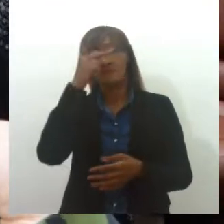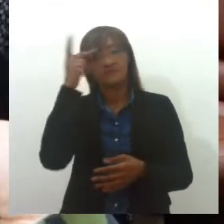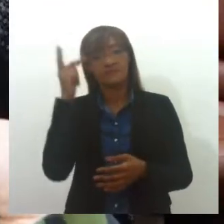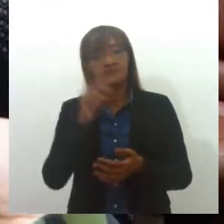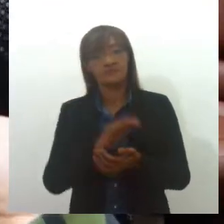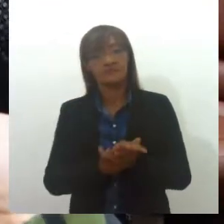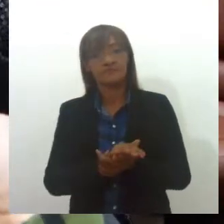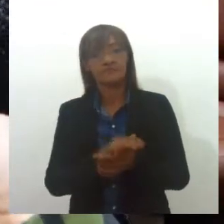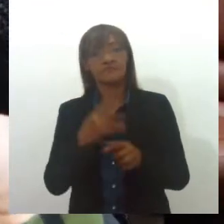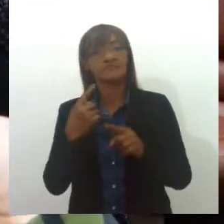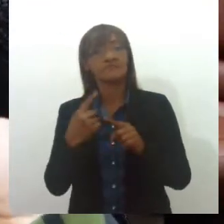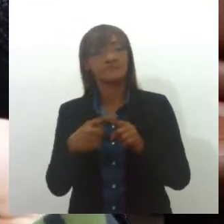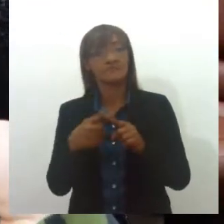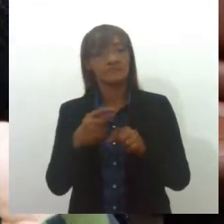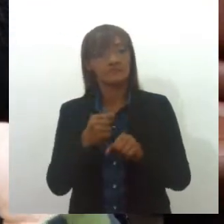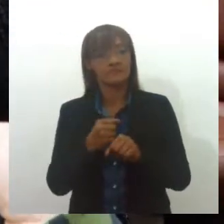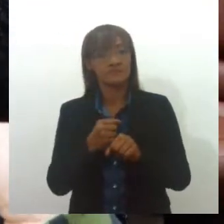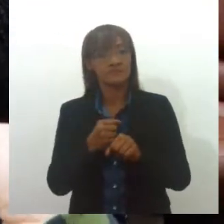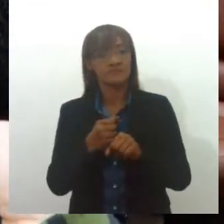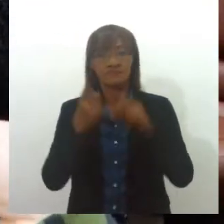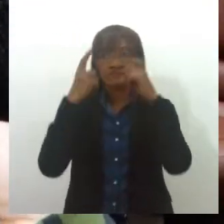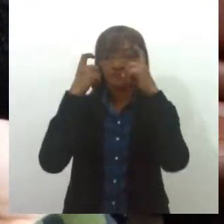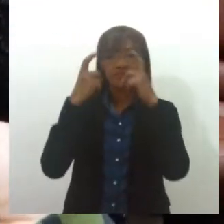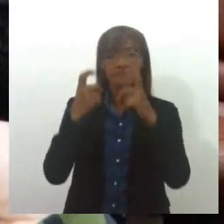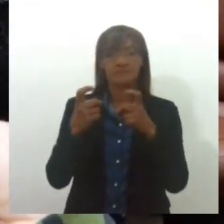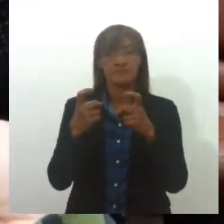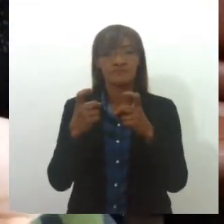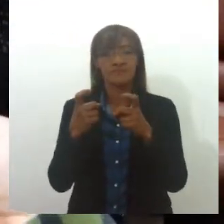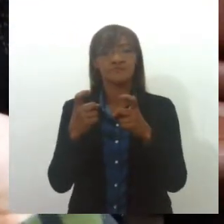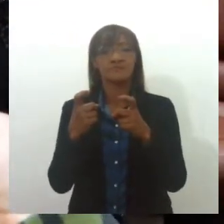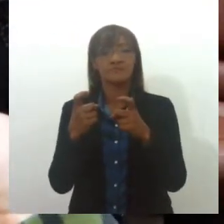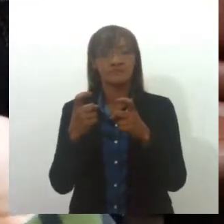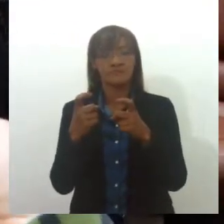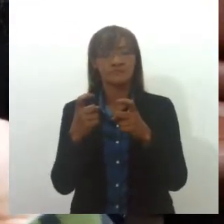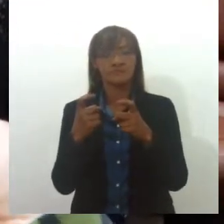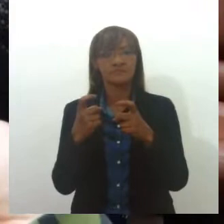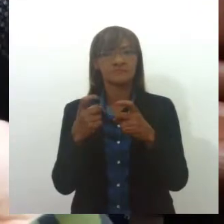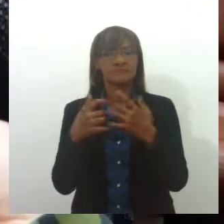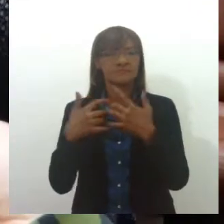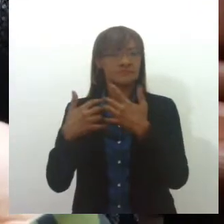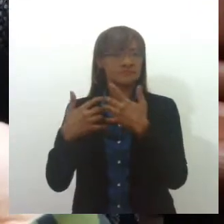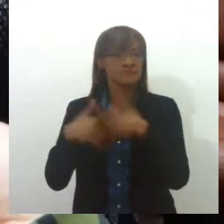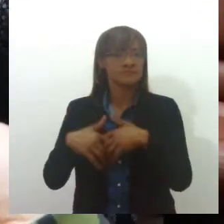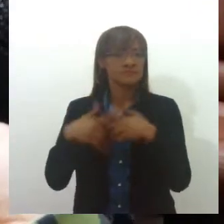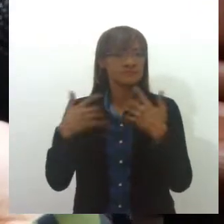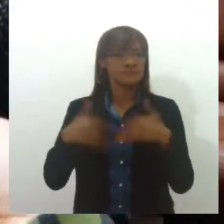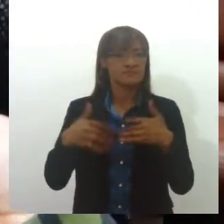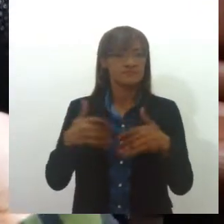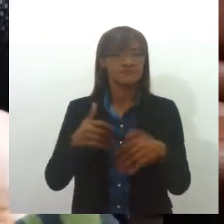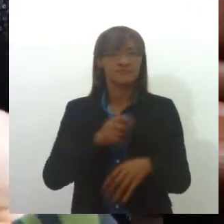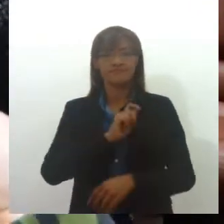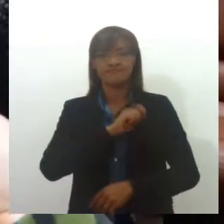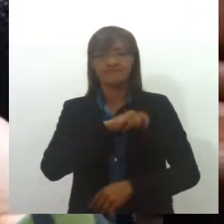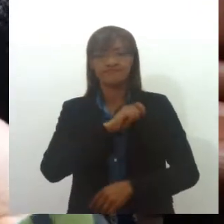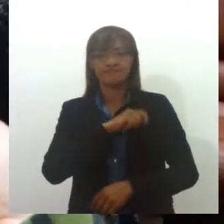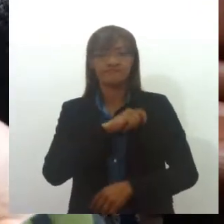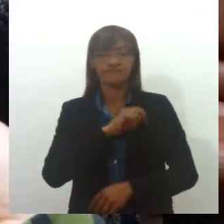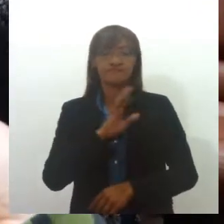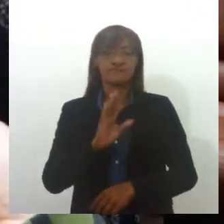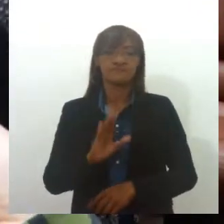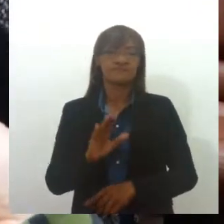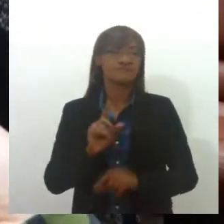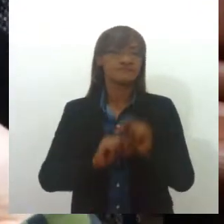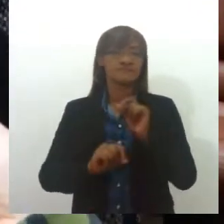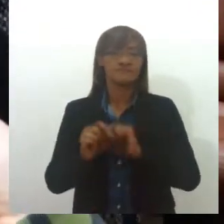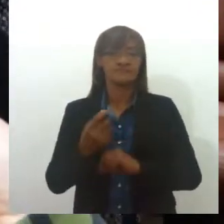porque a violência sexual, gente, ela é extremamente complexa, é uma das violências mais perversas, que deixa marcas na